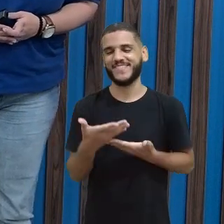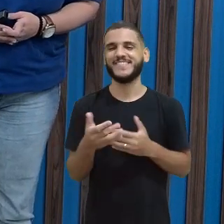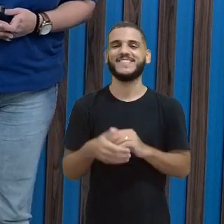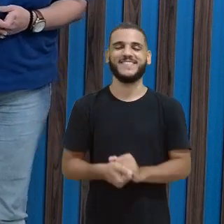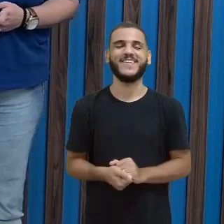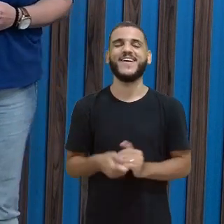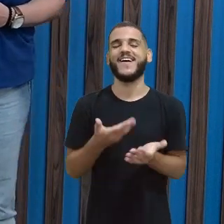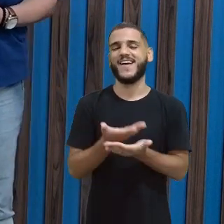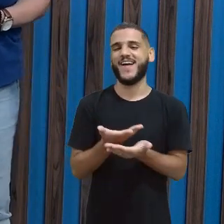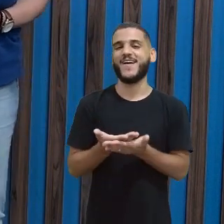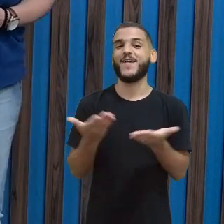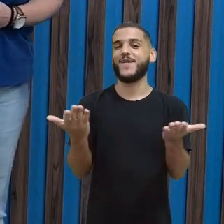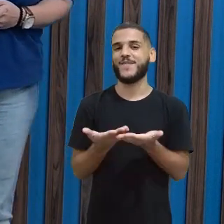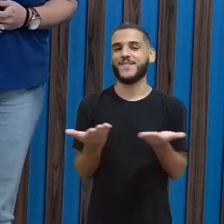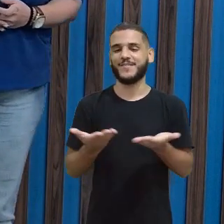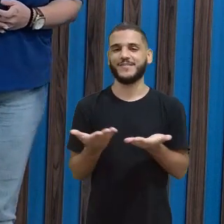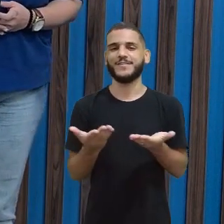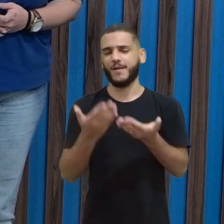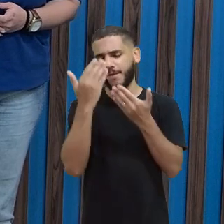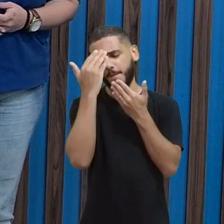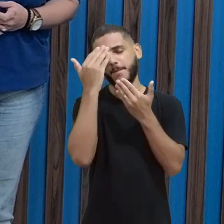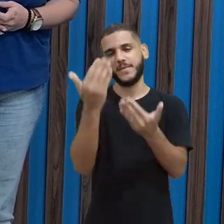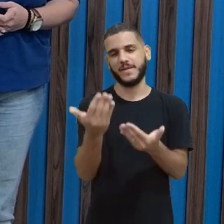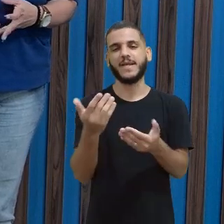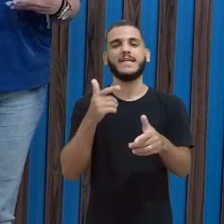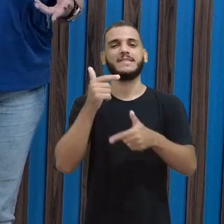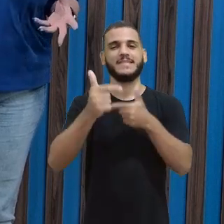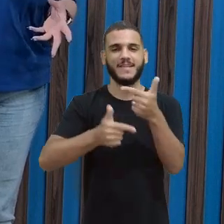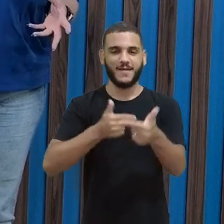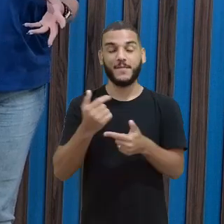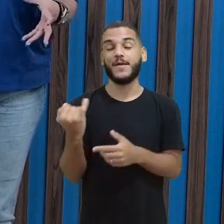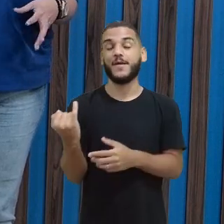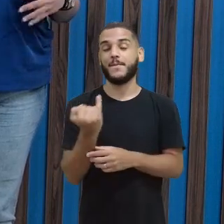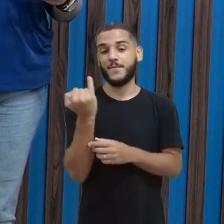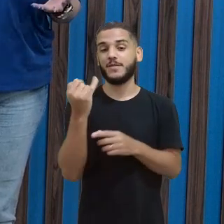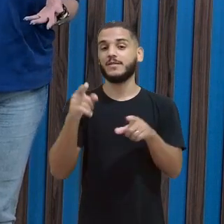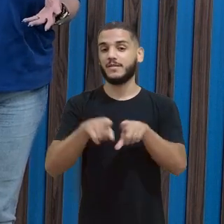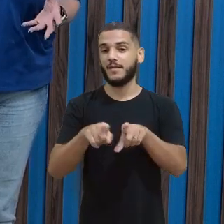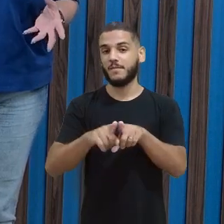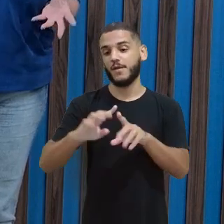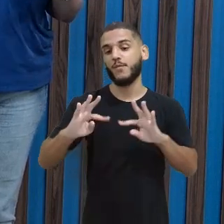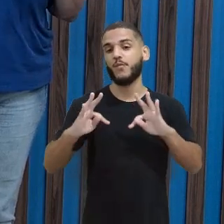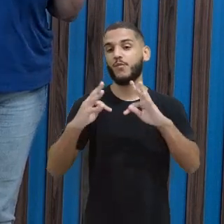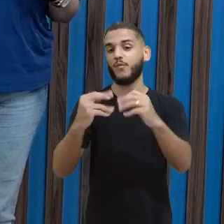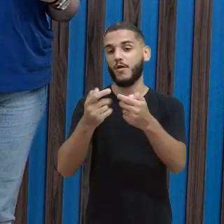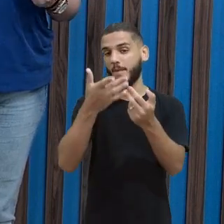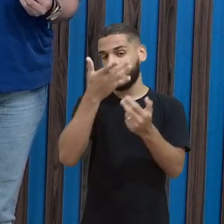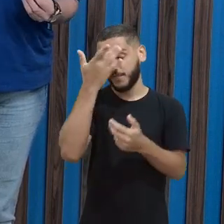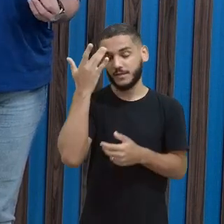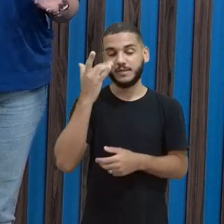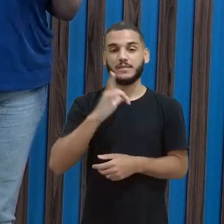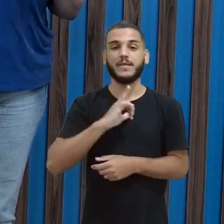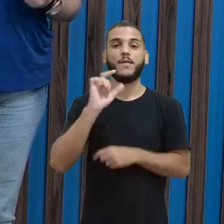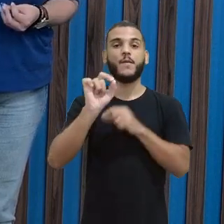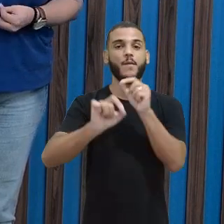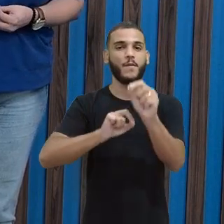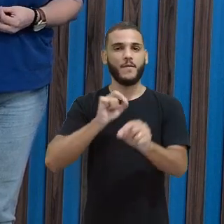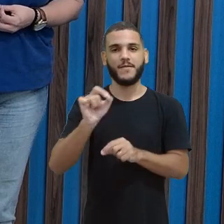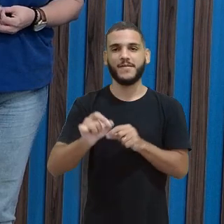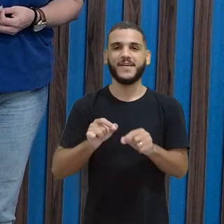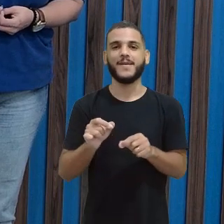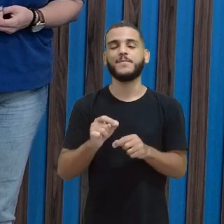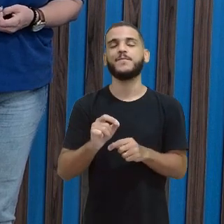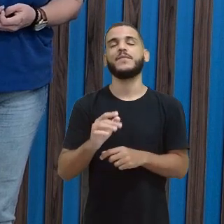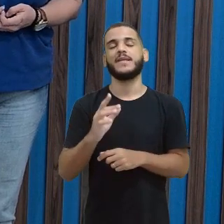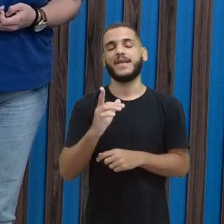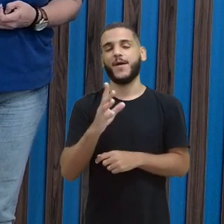Clisma, à nossa aula de hoje. Muito obrigada pelo seu trabalho super importante, para que todos e todas tenham essa recepção aí